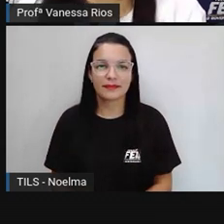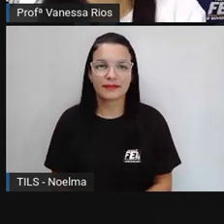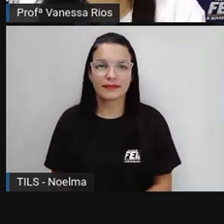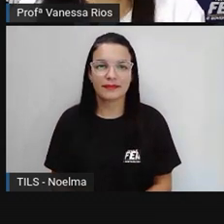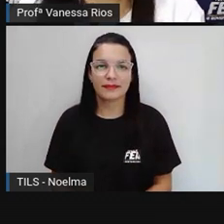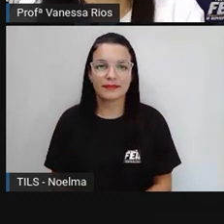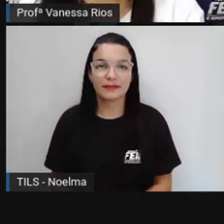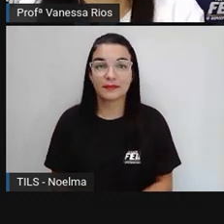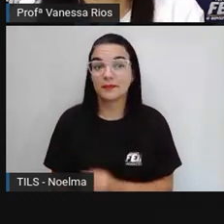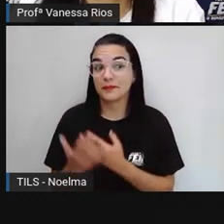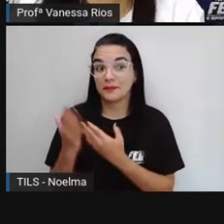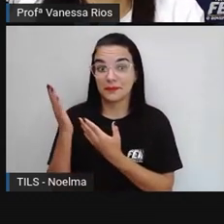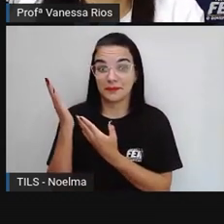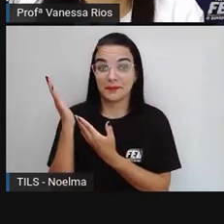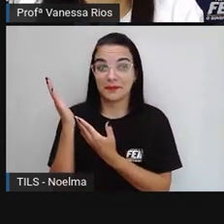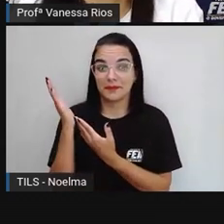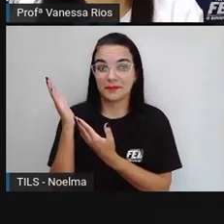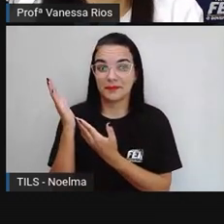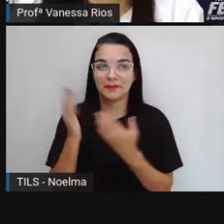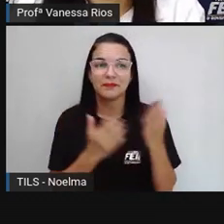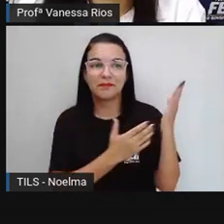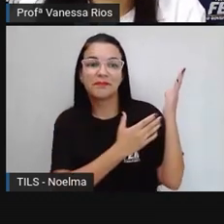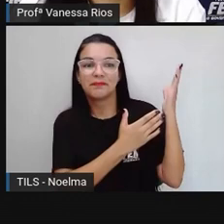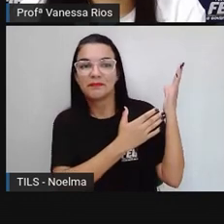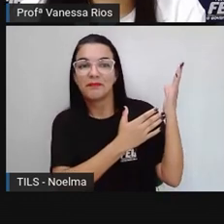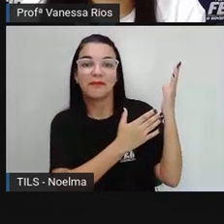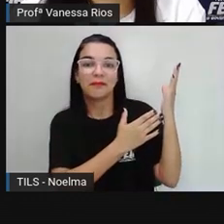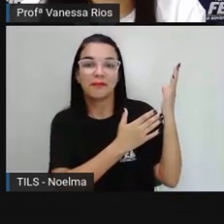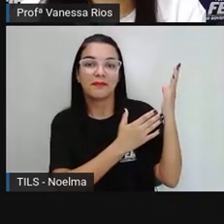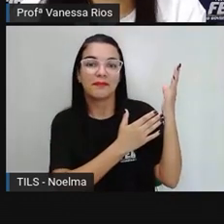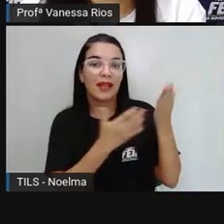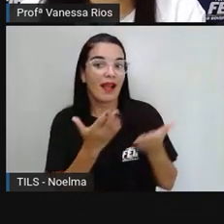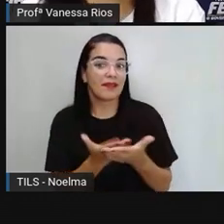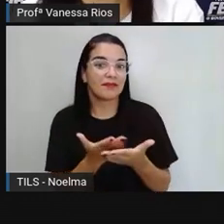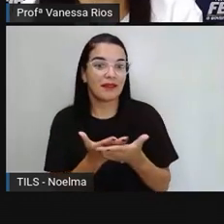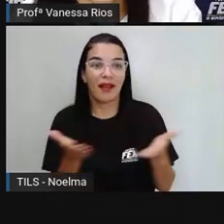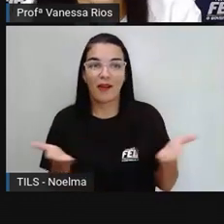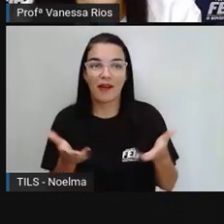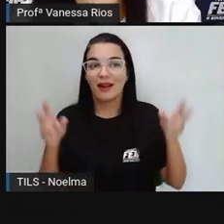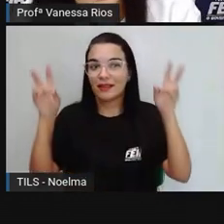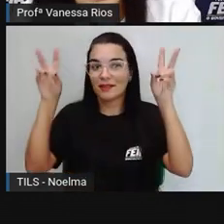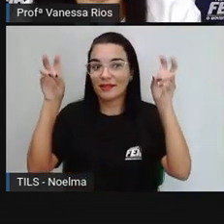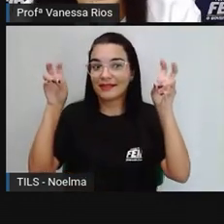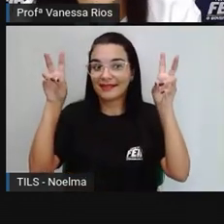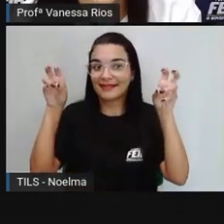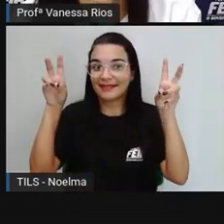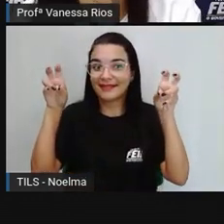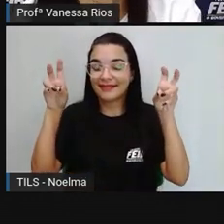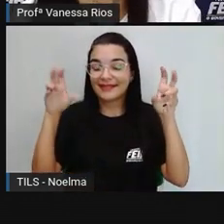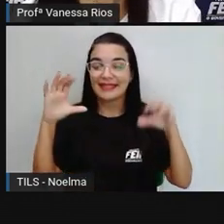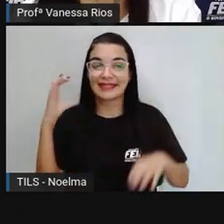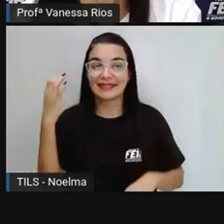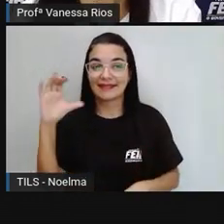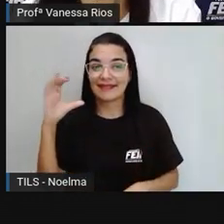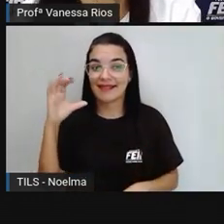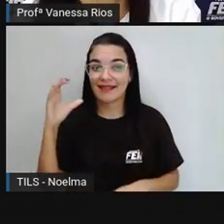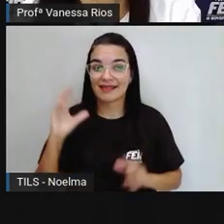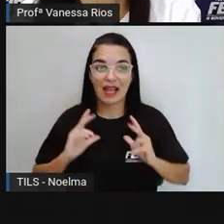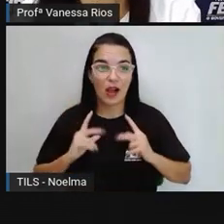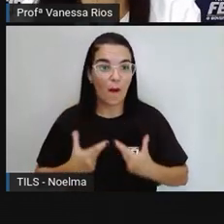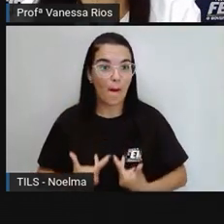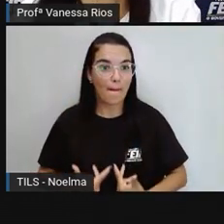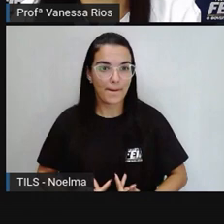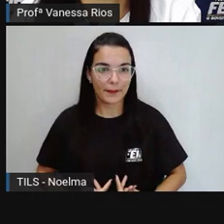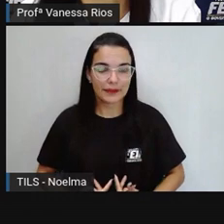Olha só, turma, nossa aula agora é de ciências humanas e nós